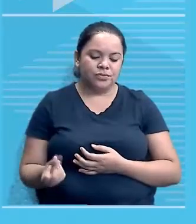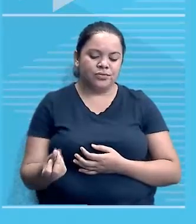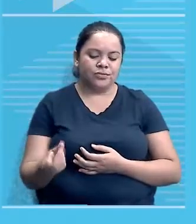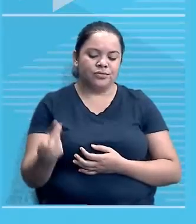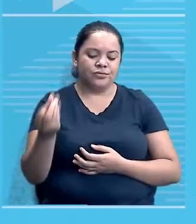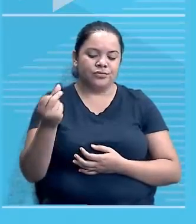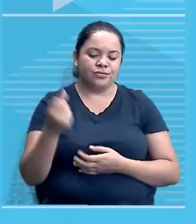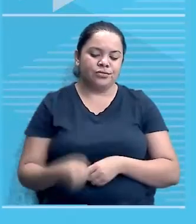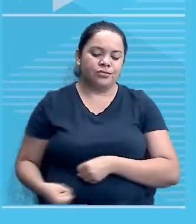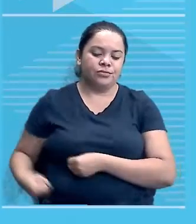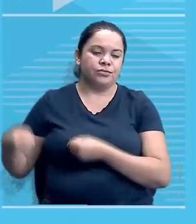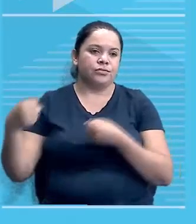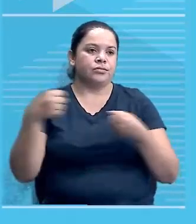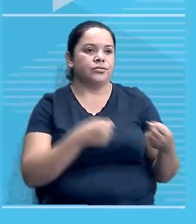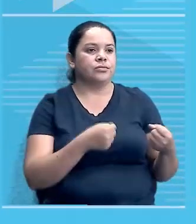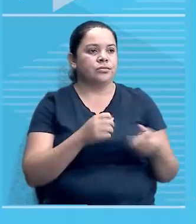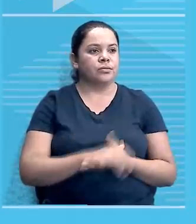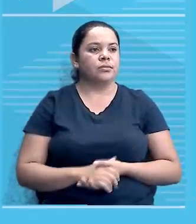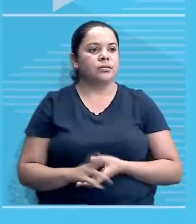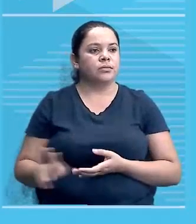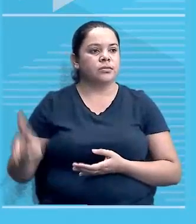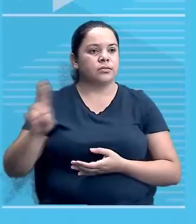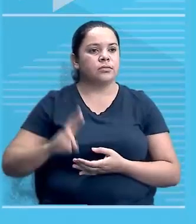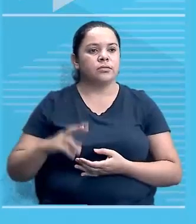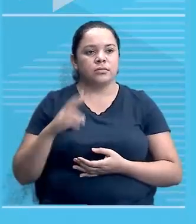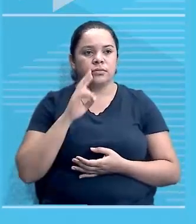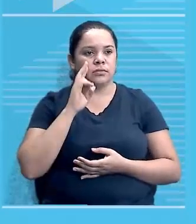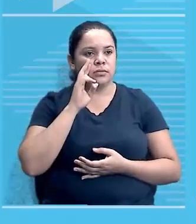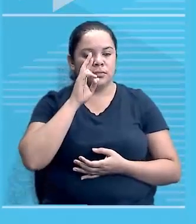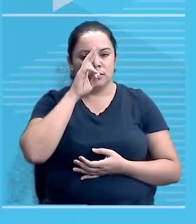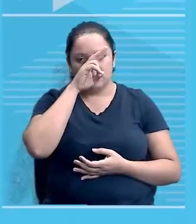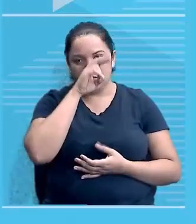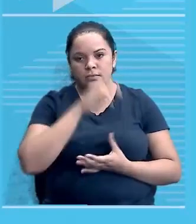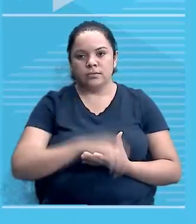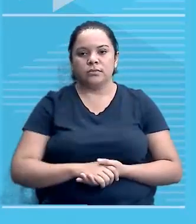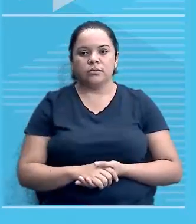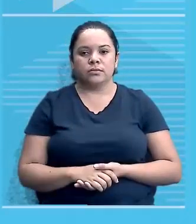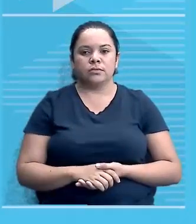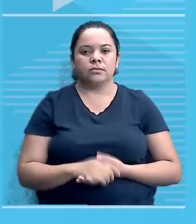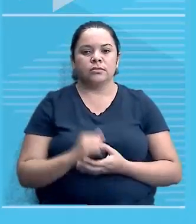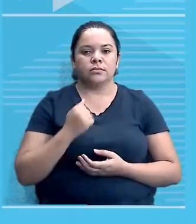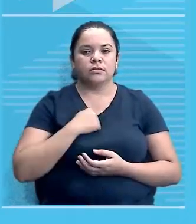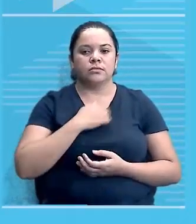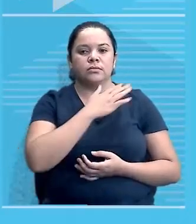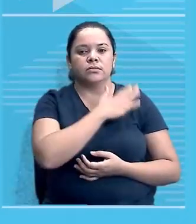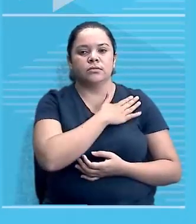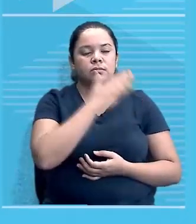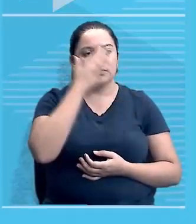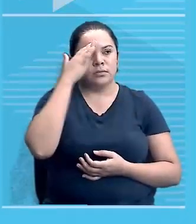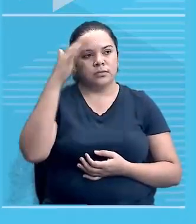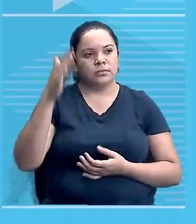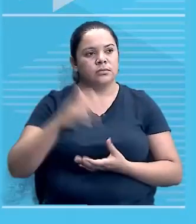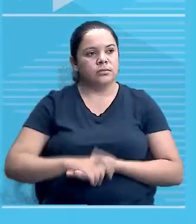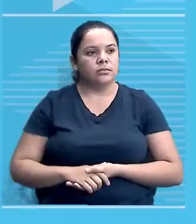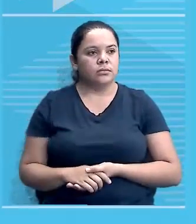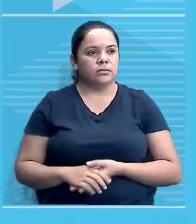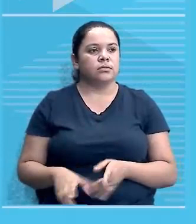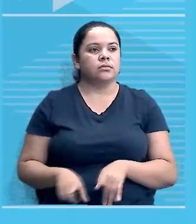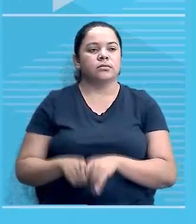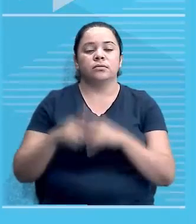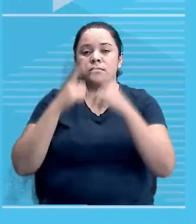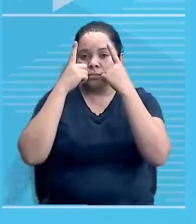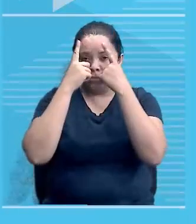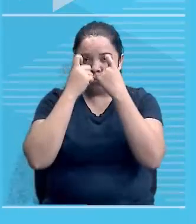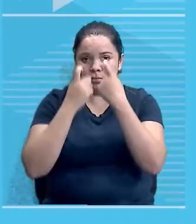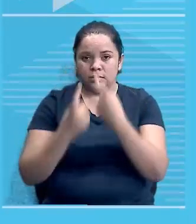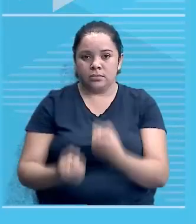utilizando dos seus militares, utilizando de fraudes eleitorais e utilizando da violência. Então, isso aqui é uma triste